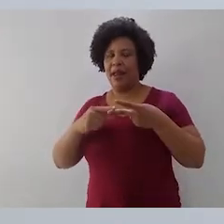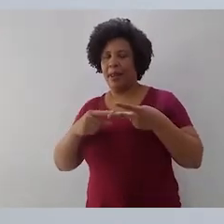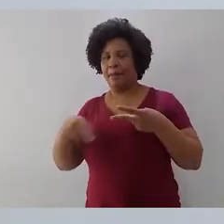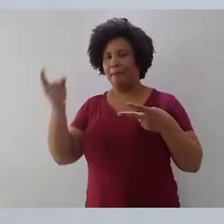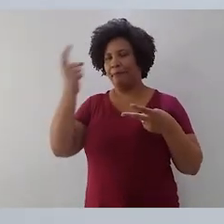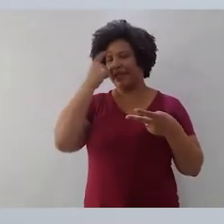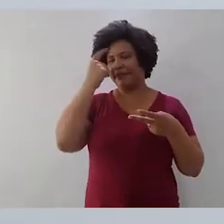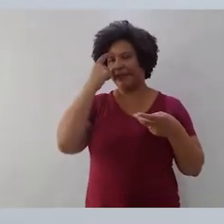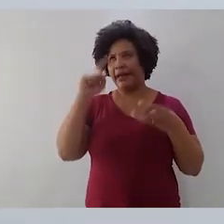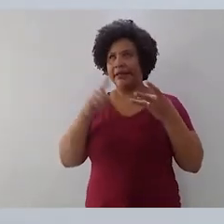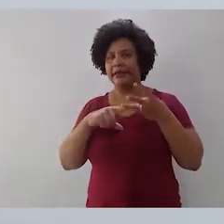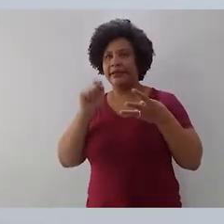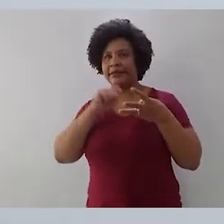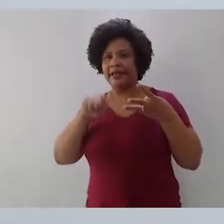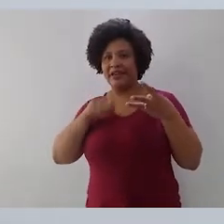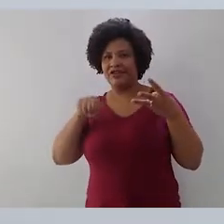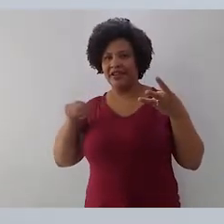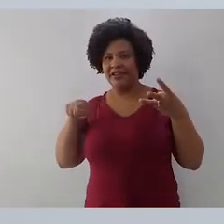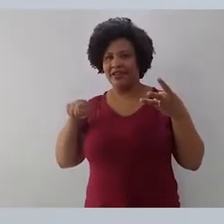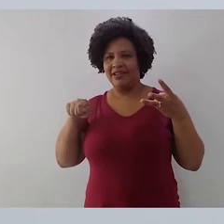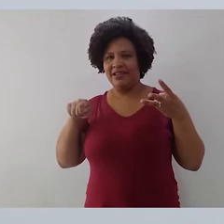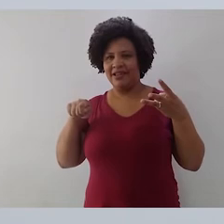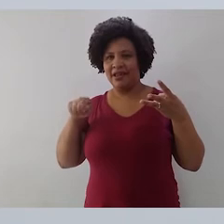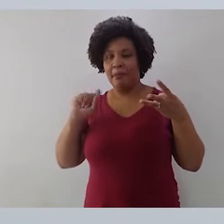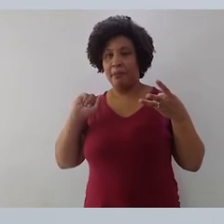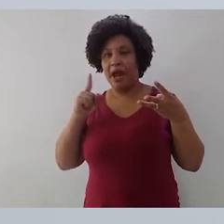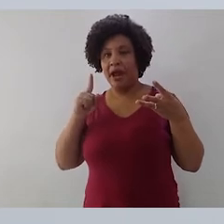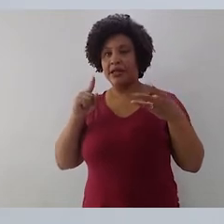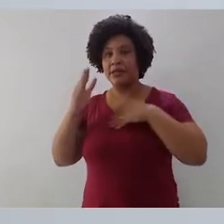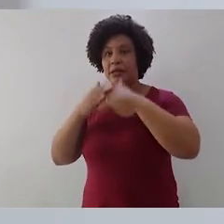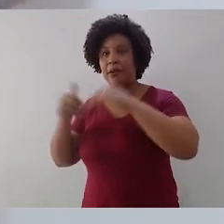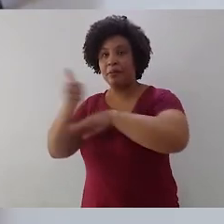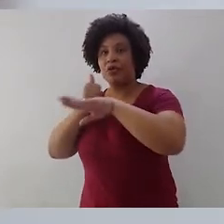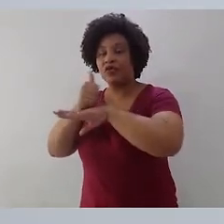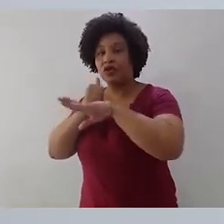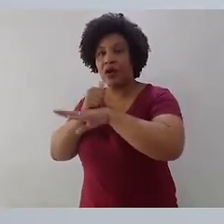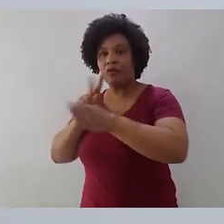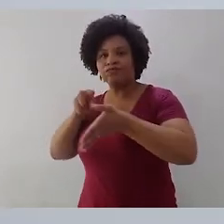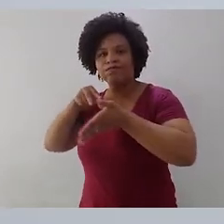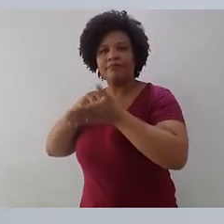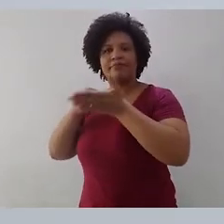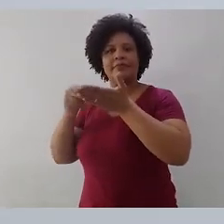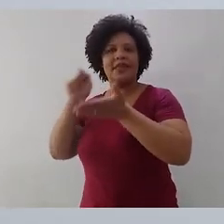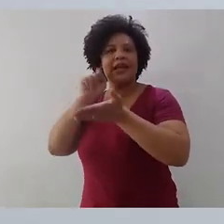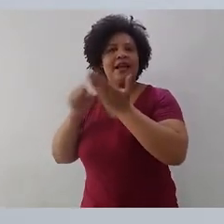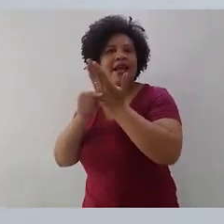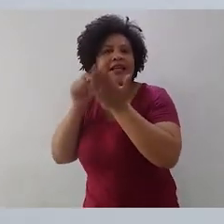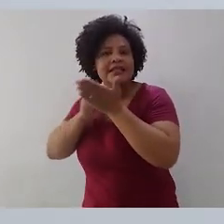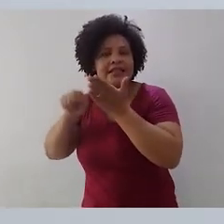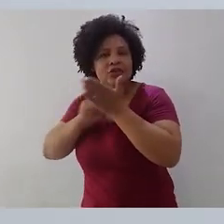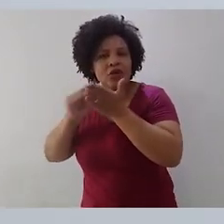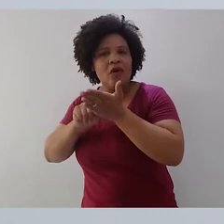seguido do escrever, mas tornar-se um escritor é também viver a escrita. Por isso que alguém